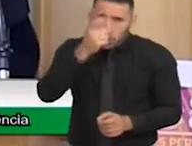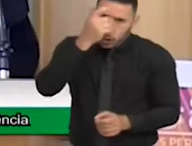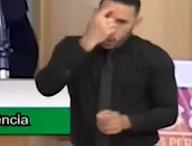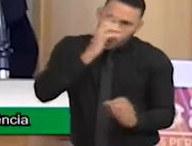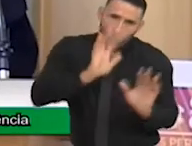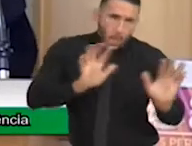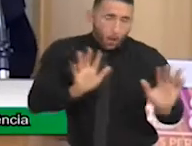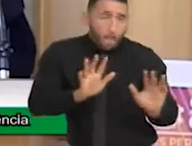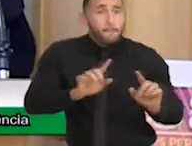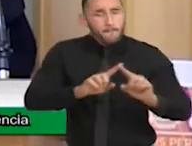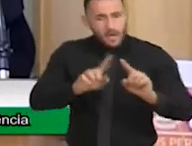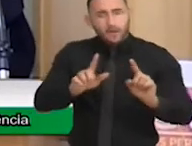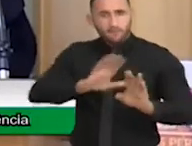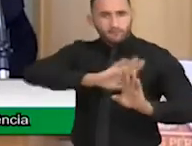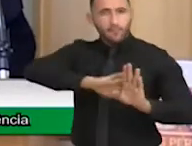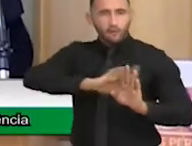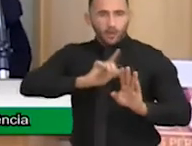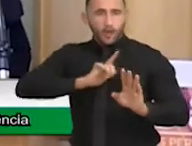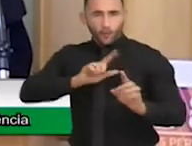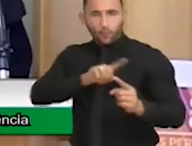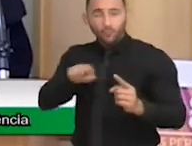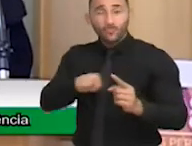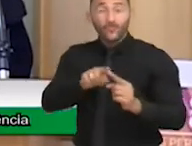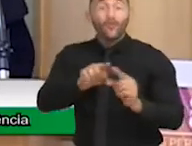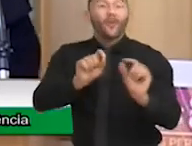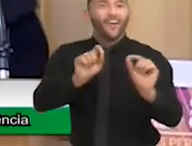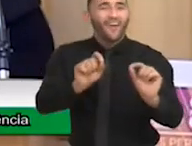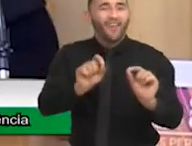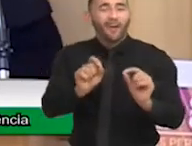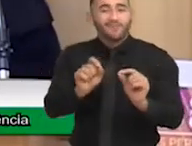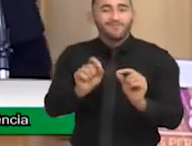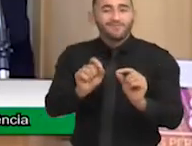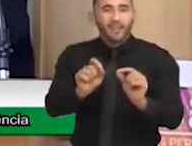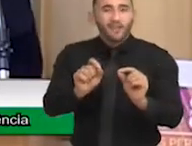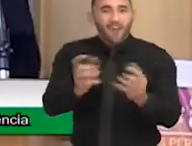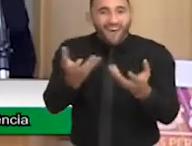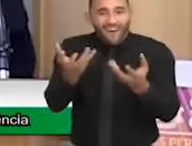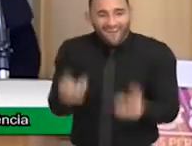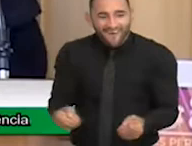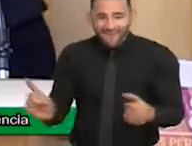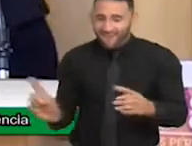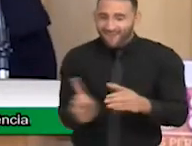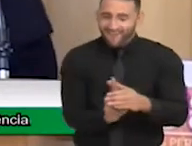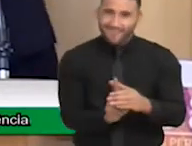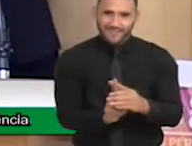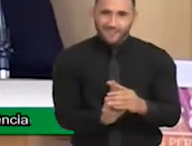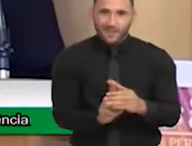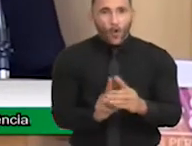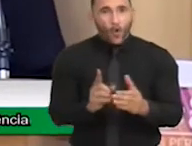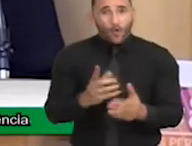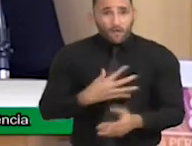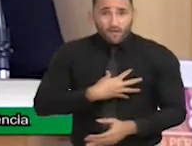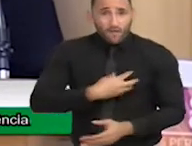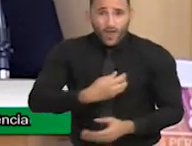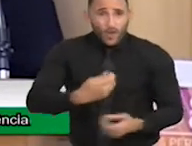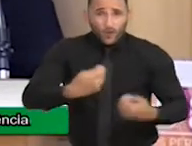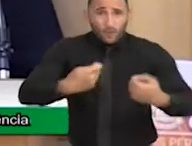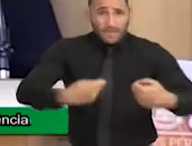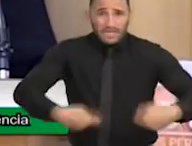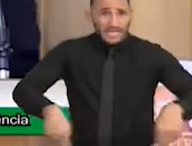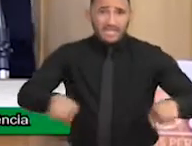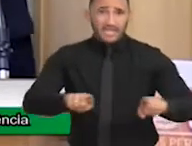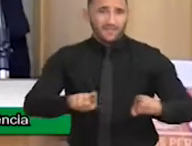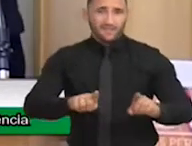com o objetivo de ser aceito. Os nossos filhos não precisam de conserto.